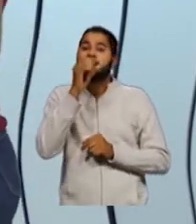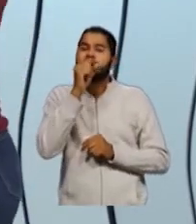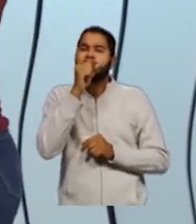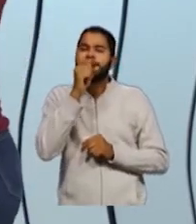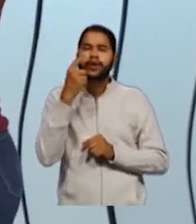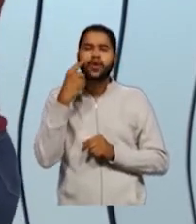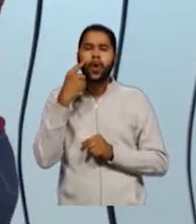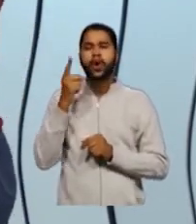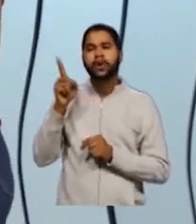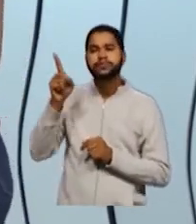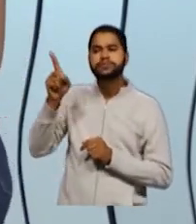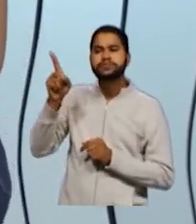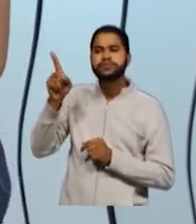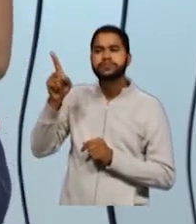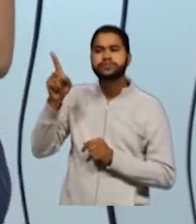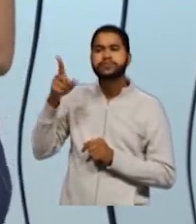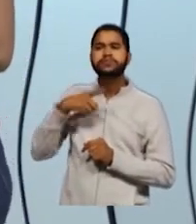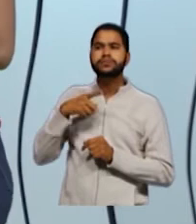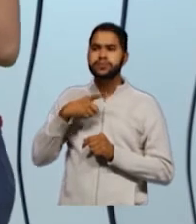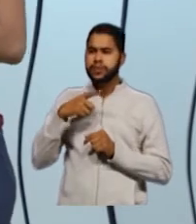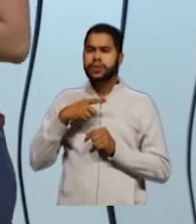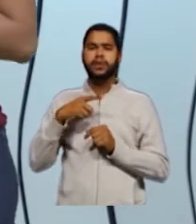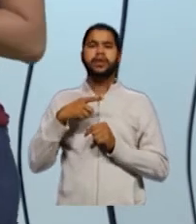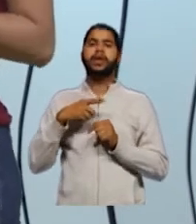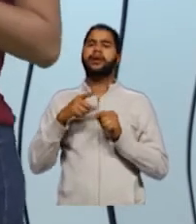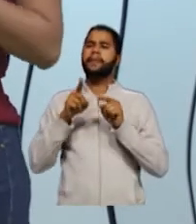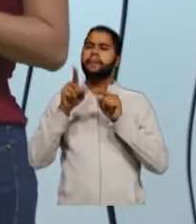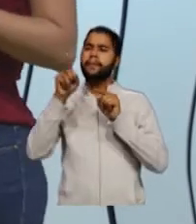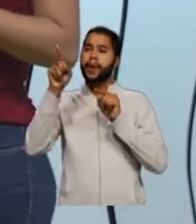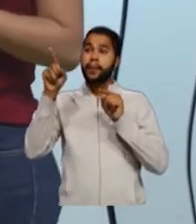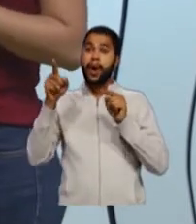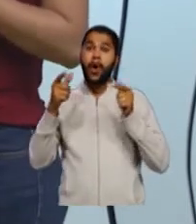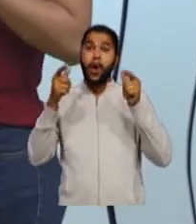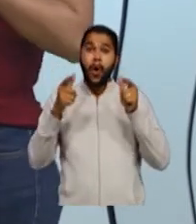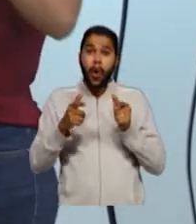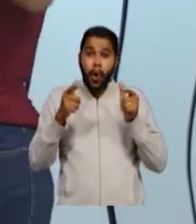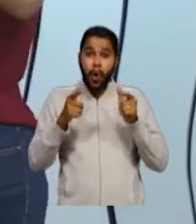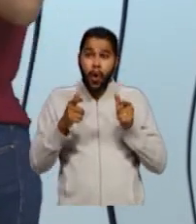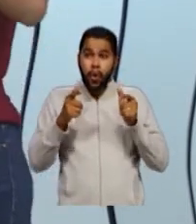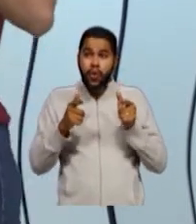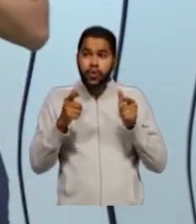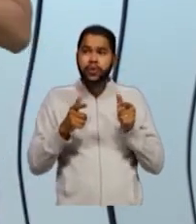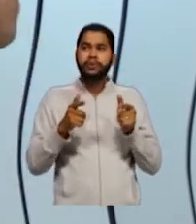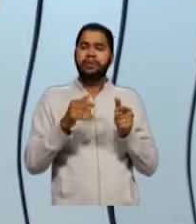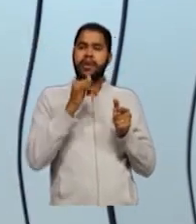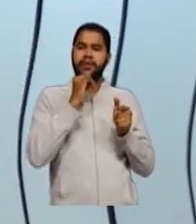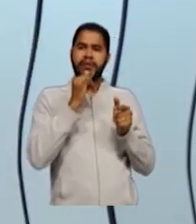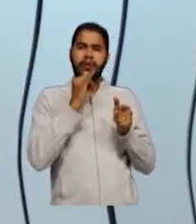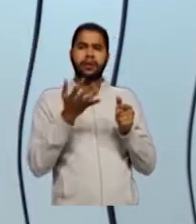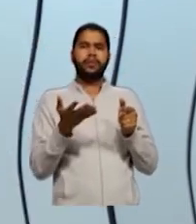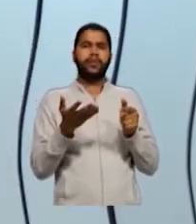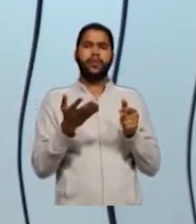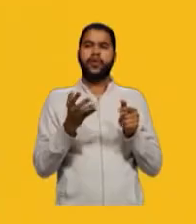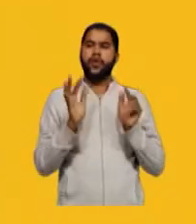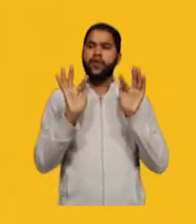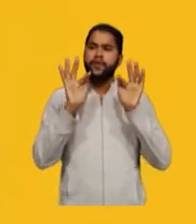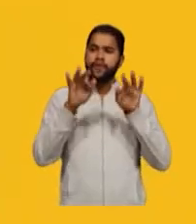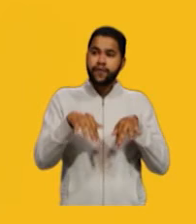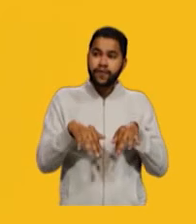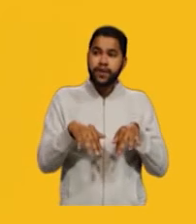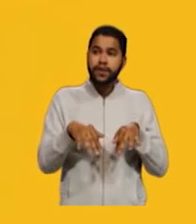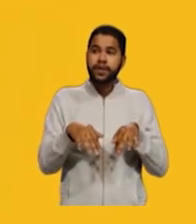Então, aqui eu tenho todos esses carbonos. Então, aonde tem cada quina, cada final de